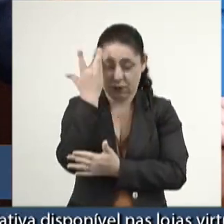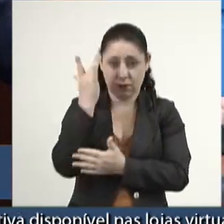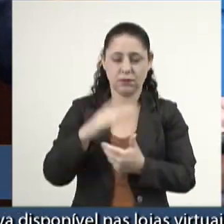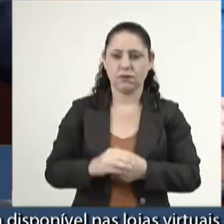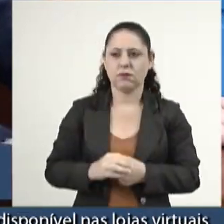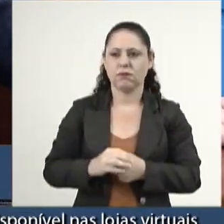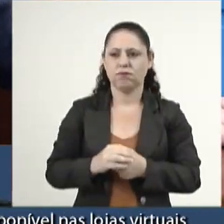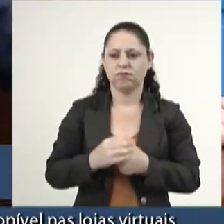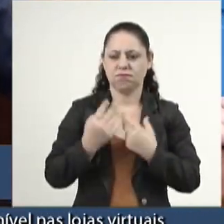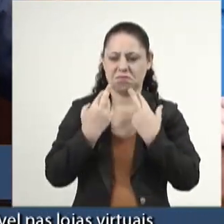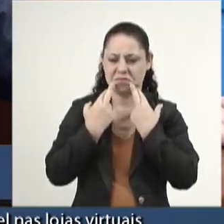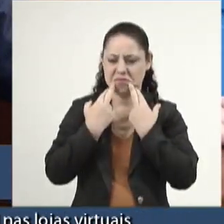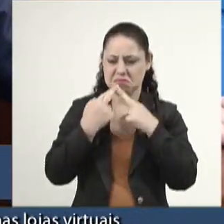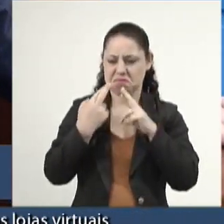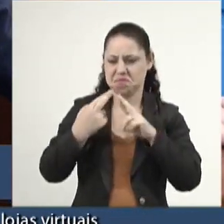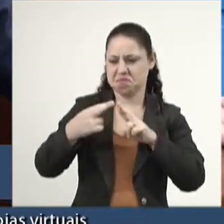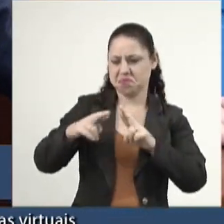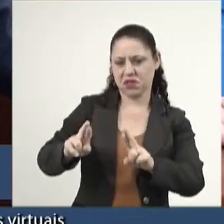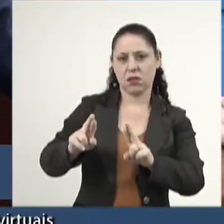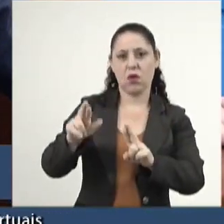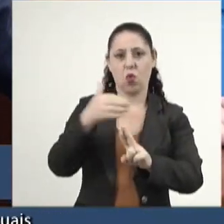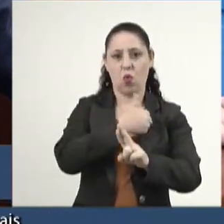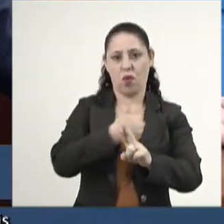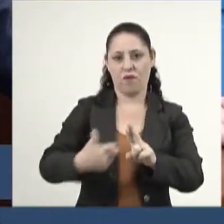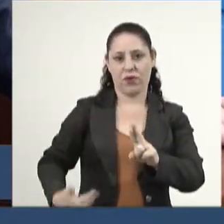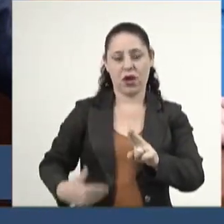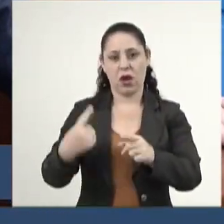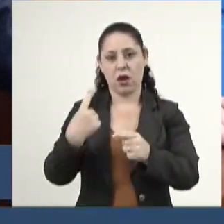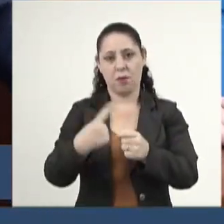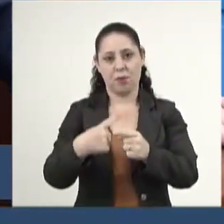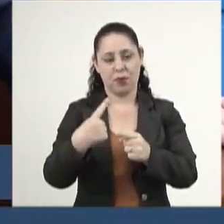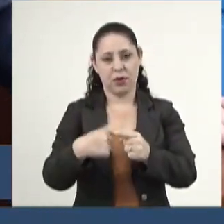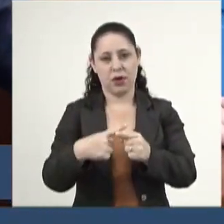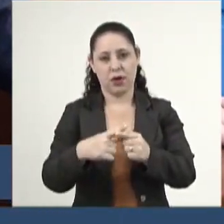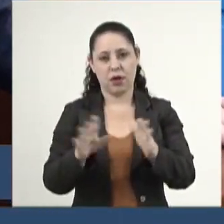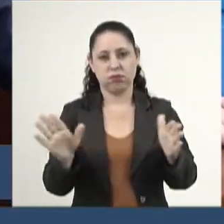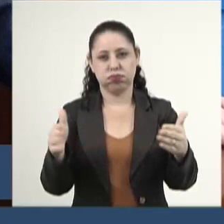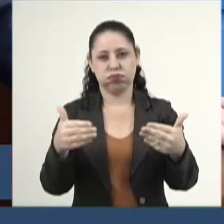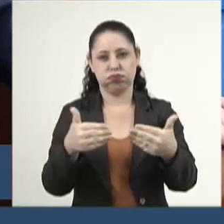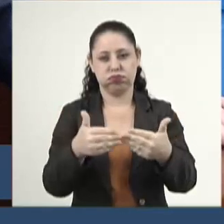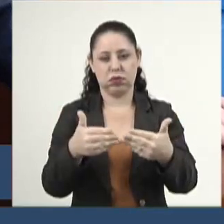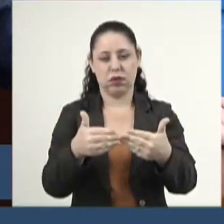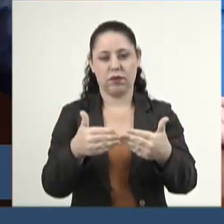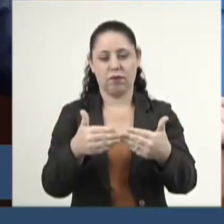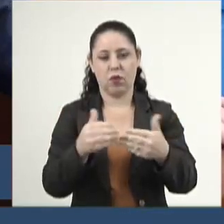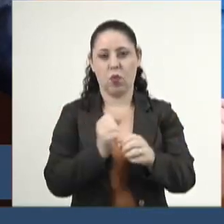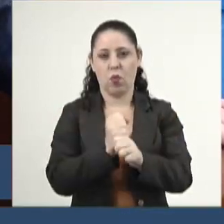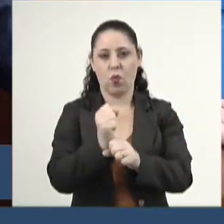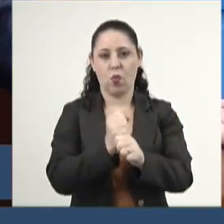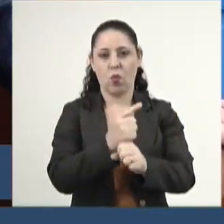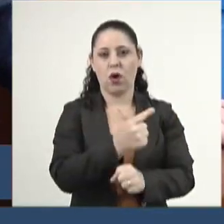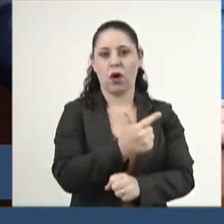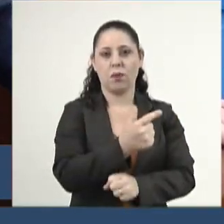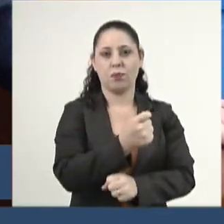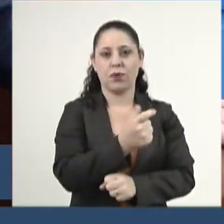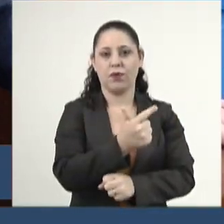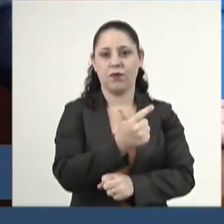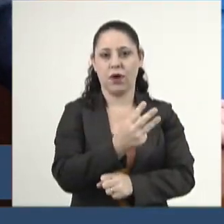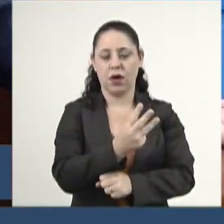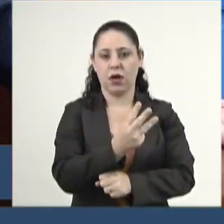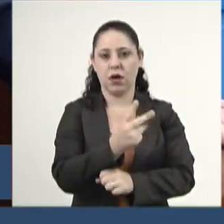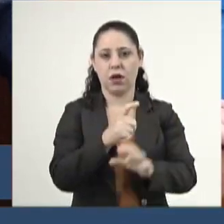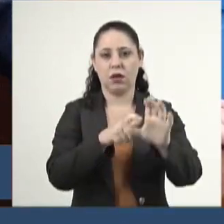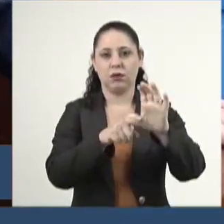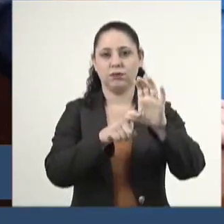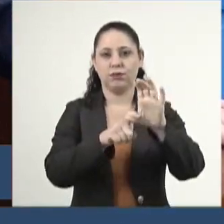criticando o governo por ter fechado o ano de 2023 com